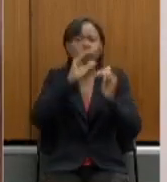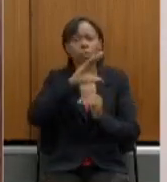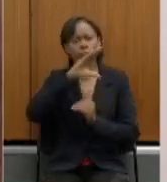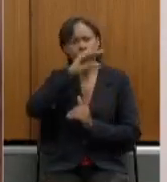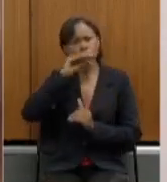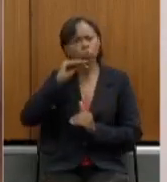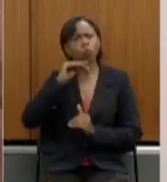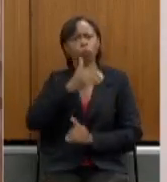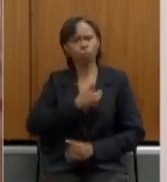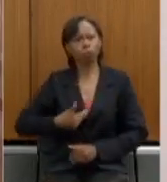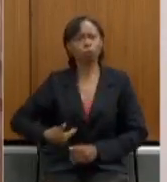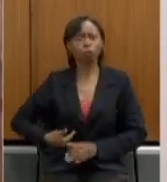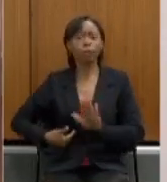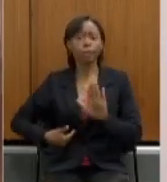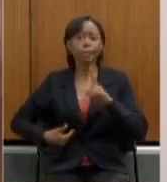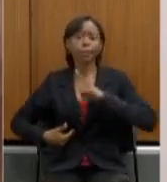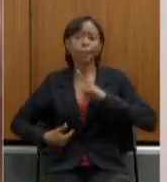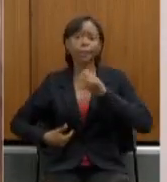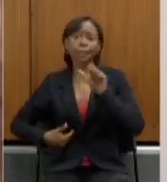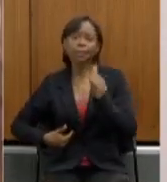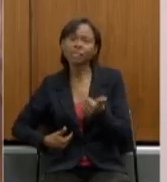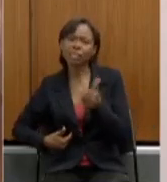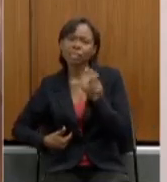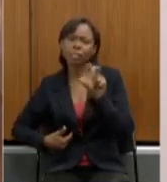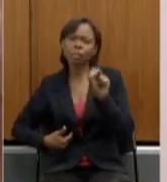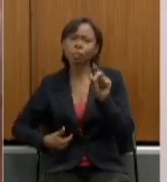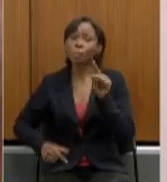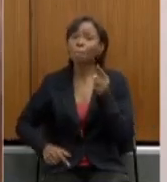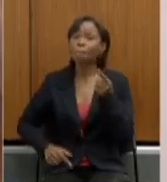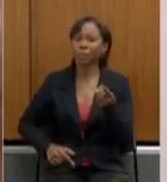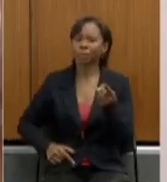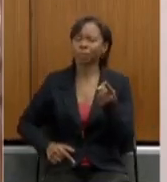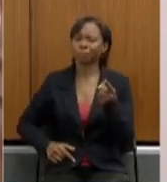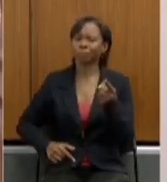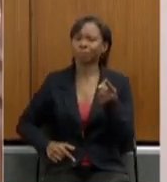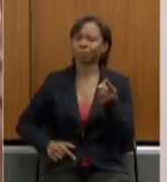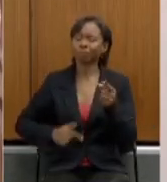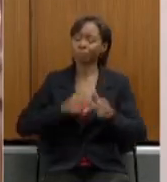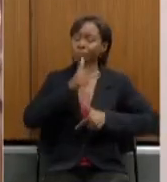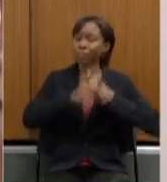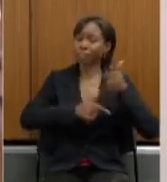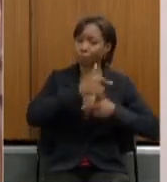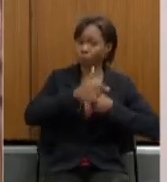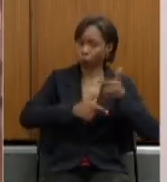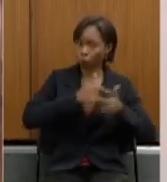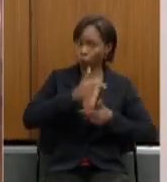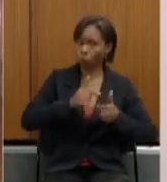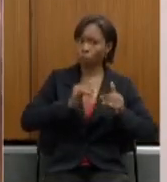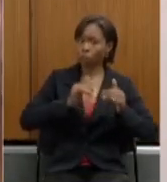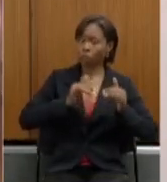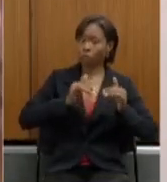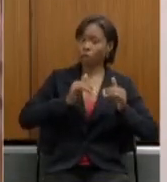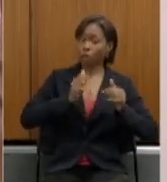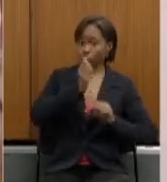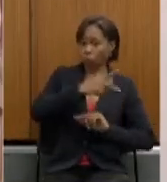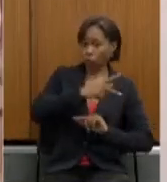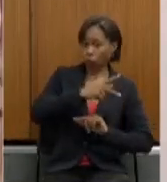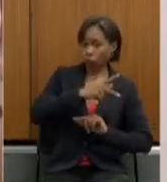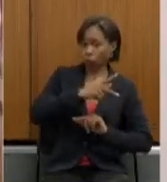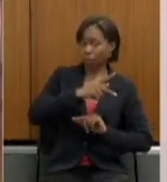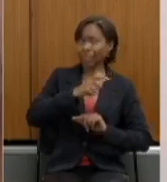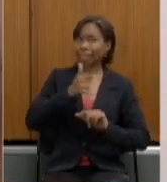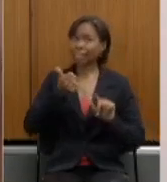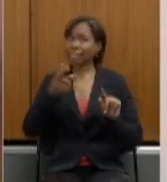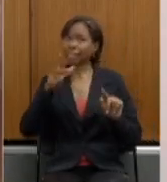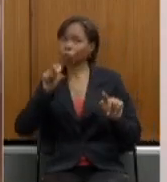que apesar nós temos 150 mil entre inativos e pensionistas na Bahia e 135 mil ativos então se